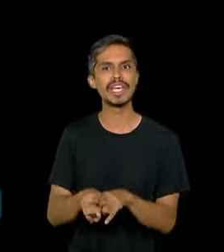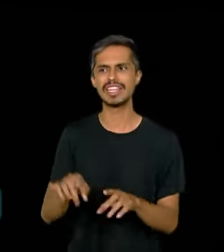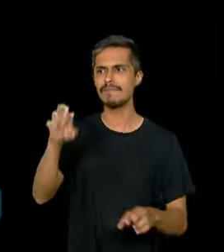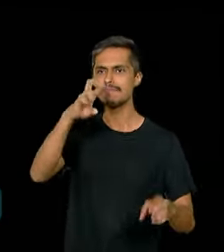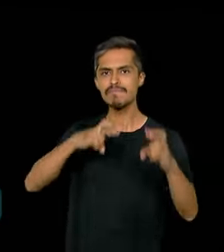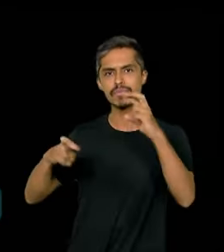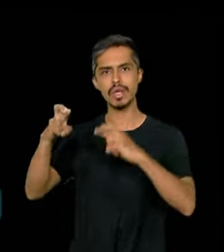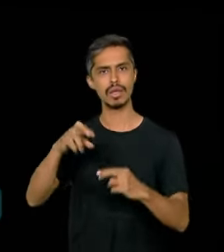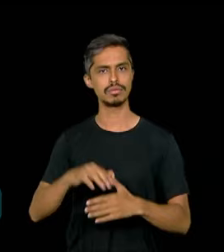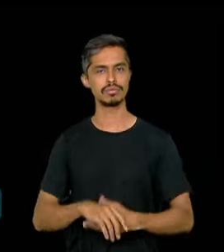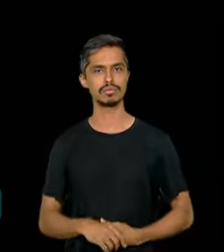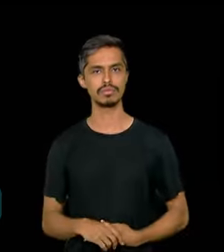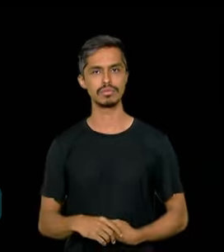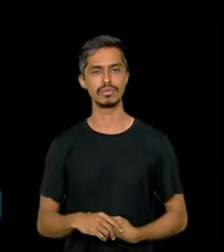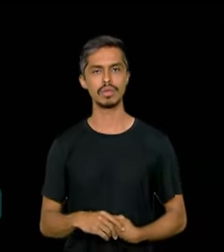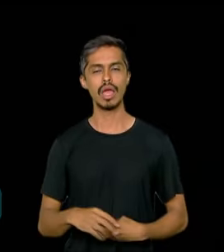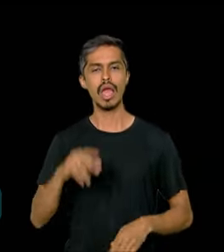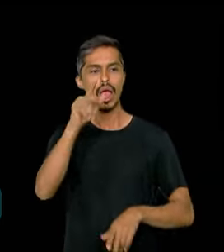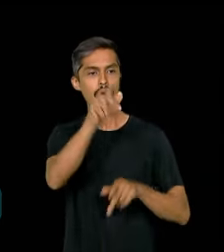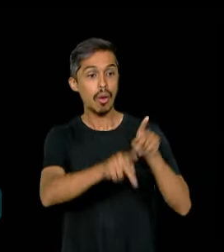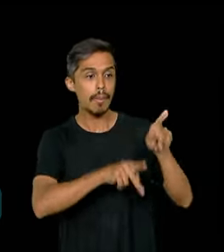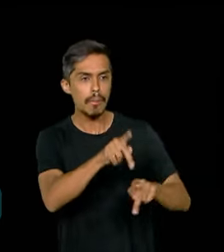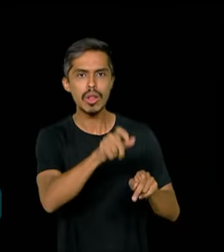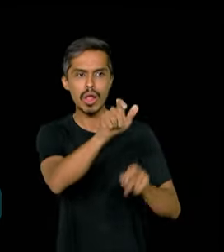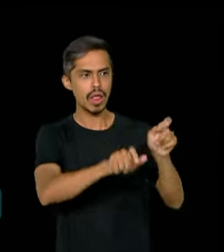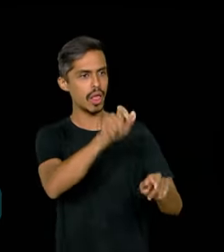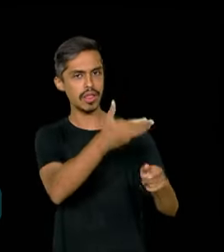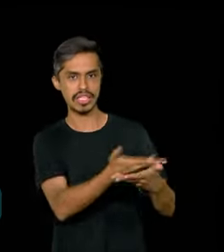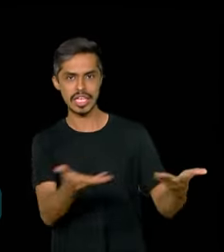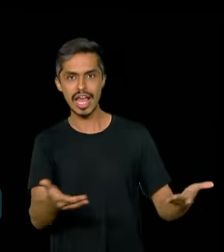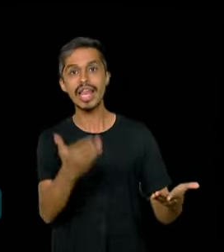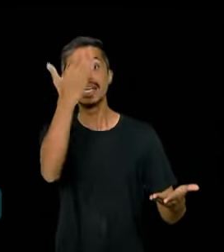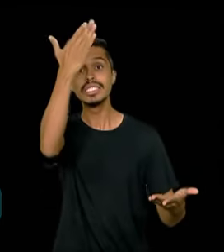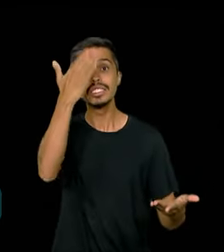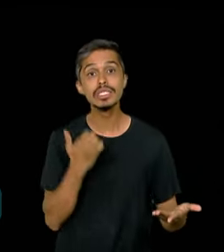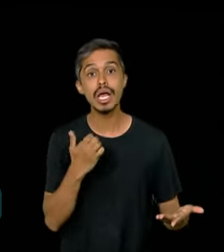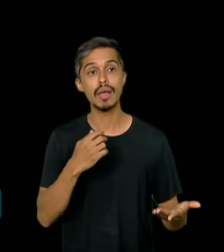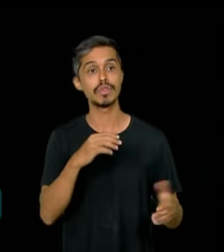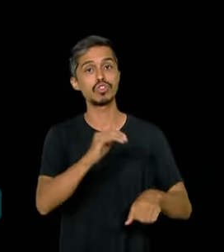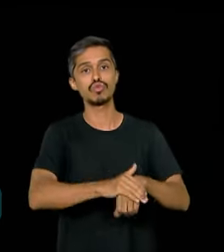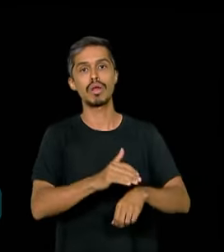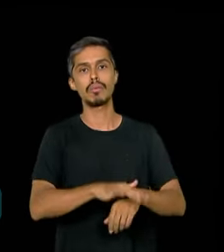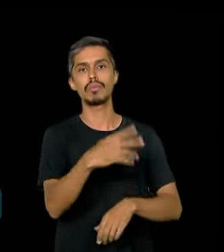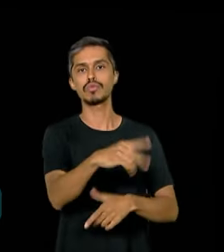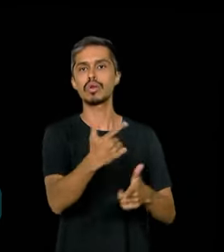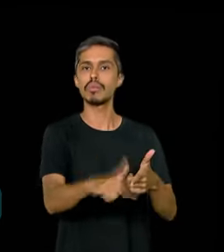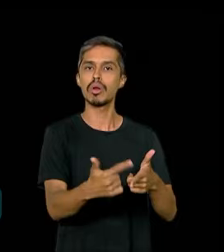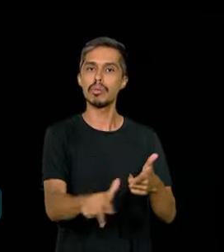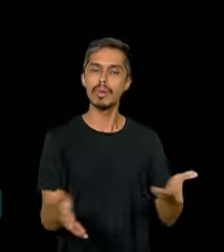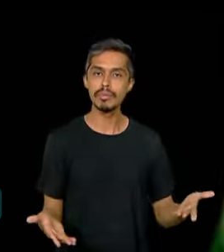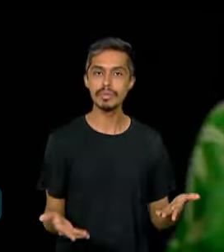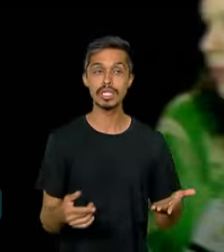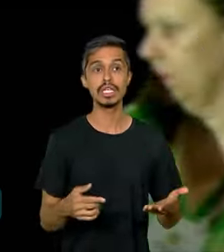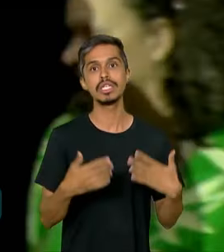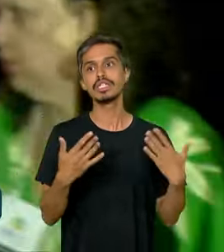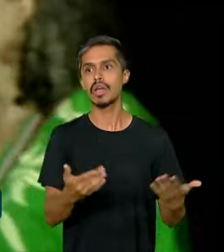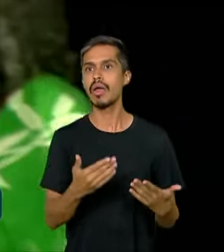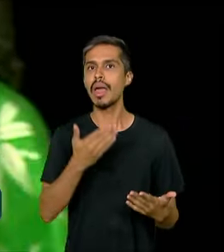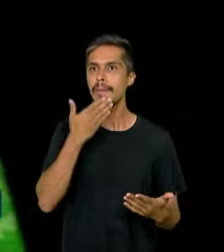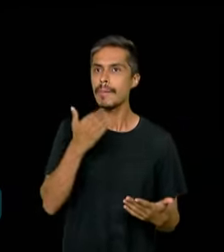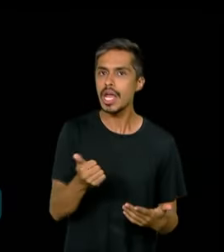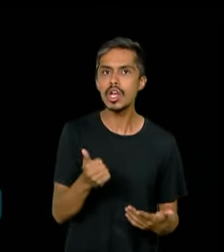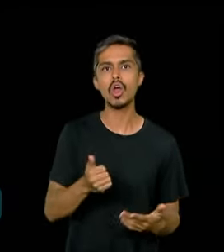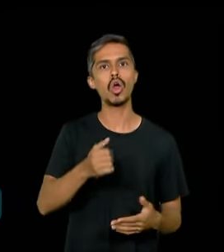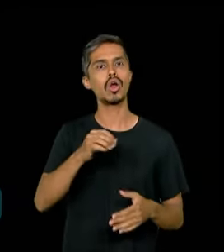fiscalizar. São as pessoas, afinal, que sabem das suas necessidades. E não há nada mais